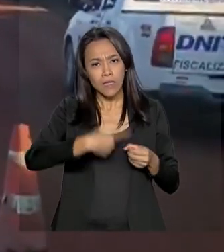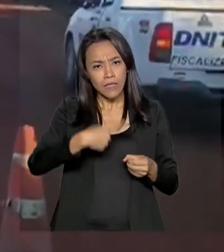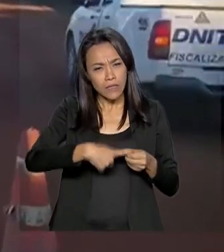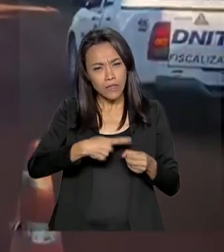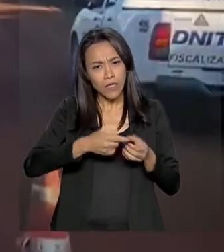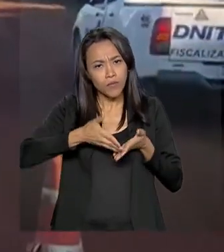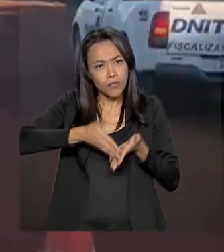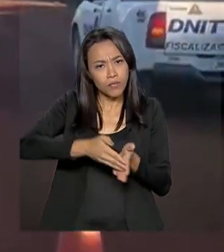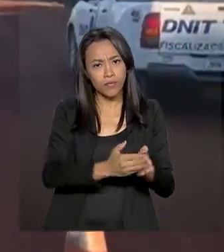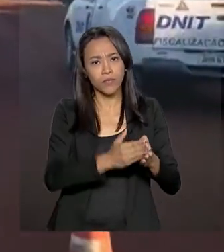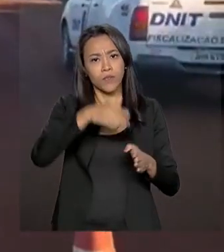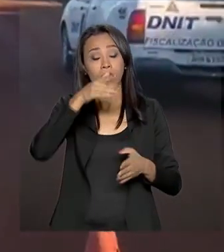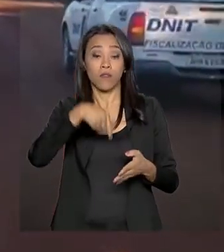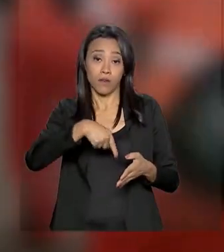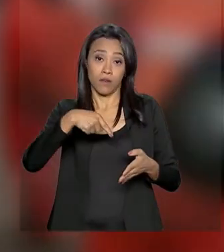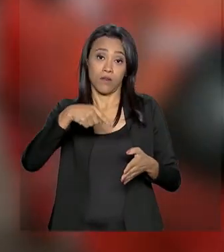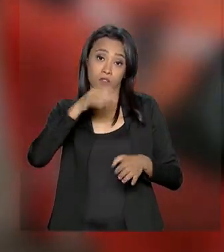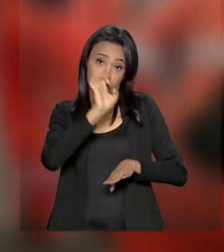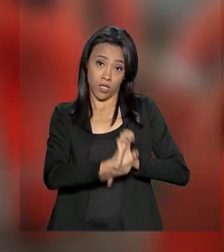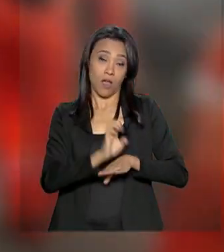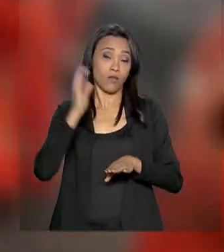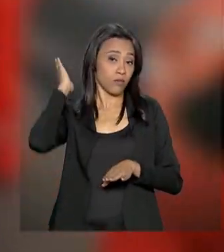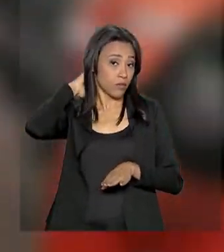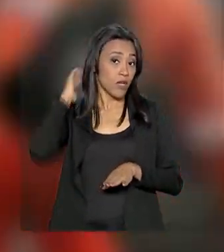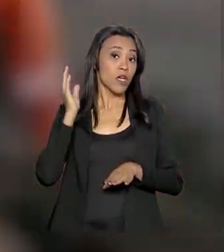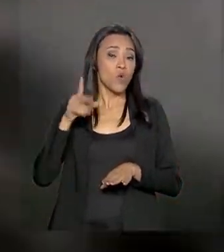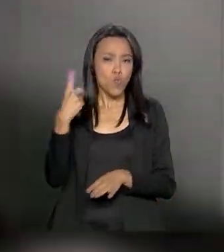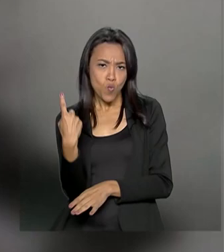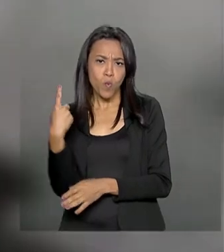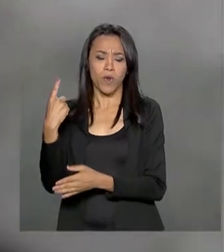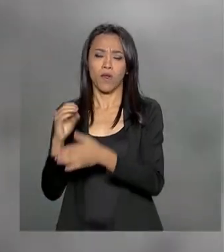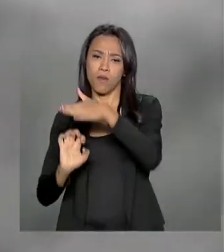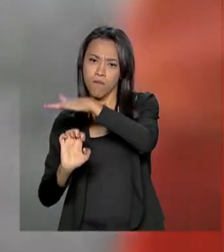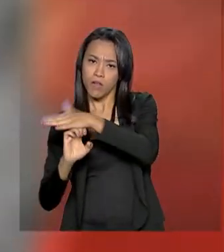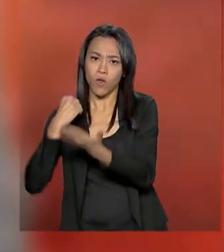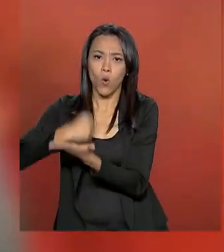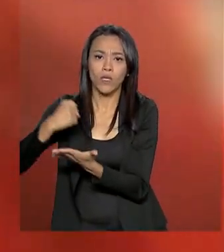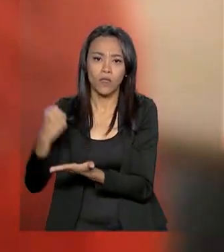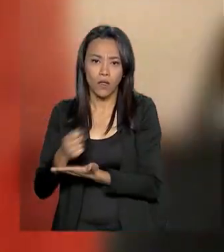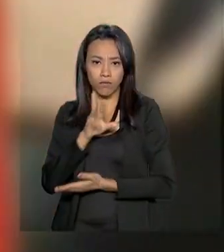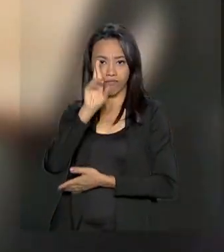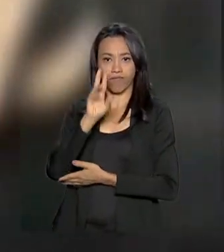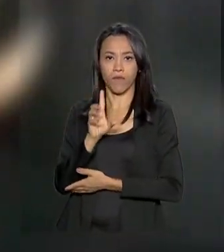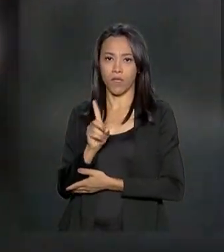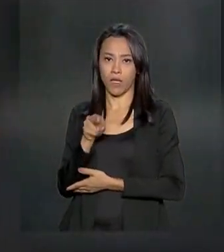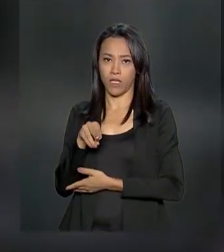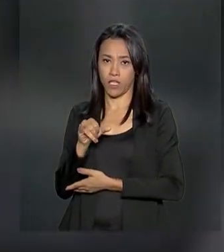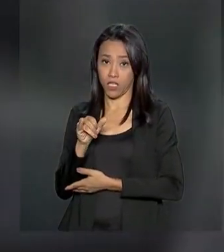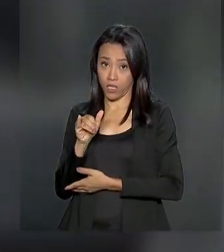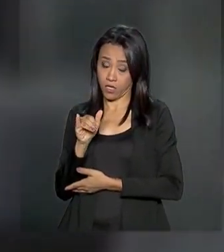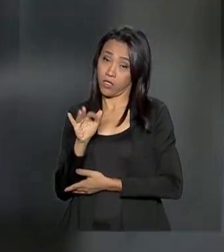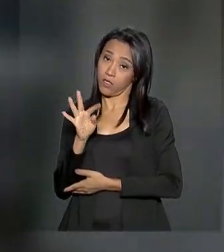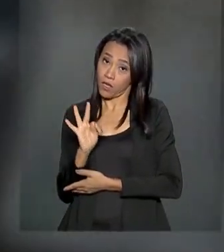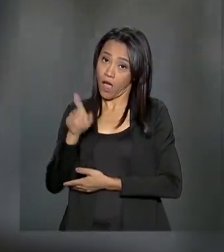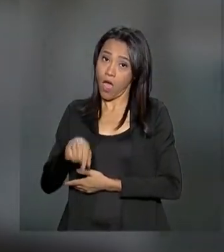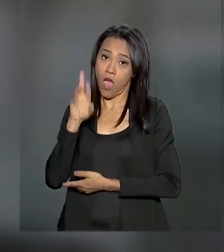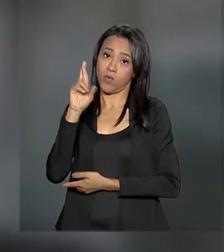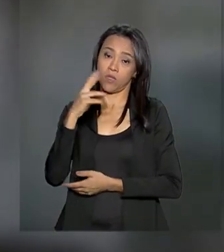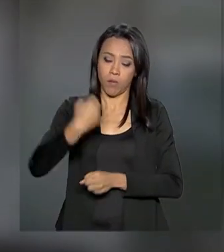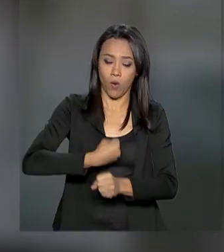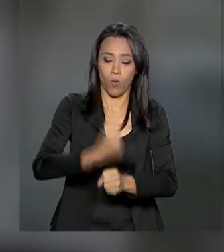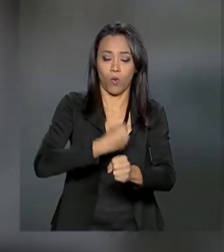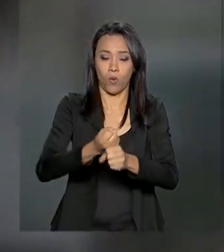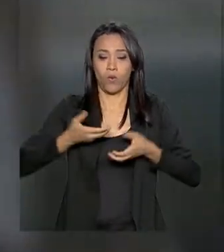O exército, junto com a empresa contratada pelo DENIT, é responsável pelas obras. O ministro da Infraestrutura,